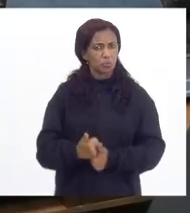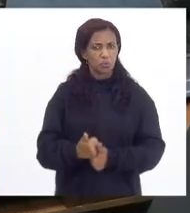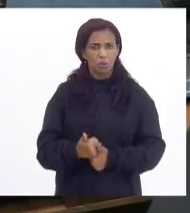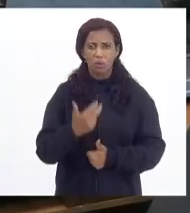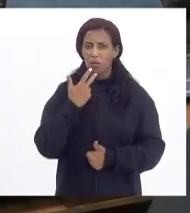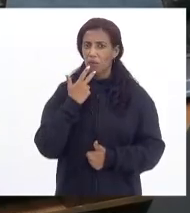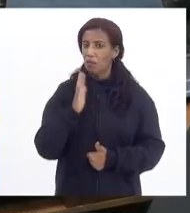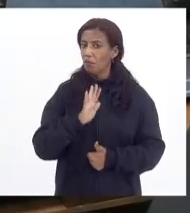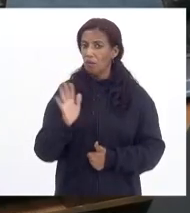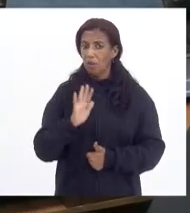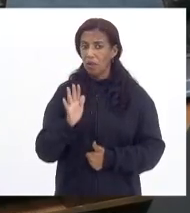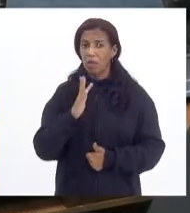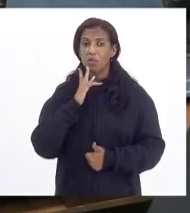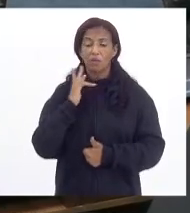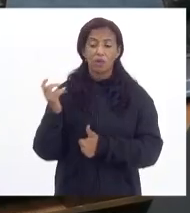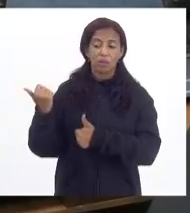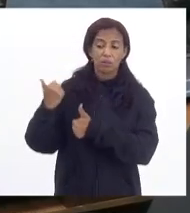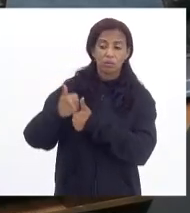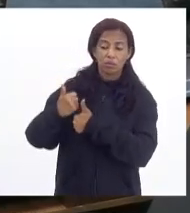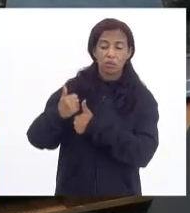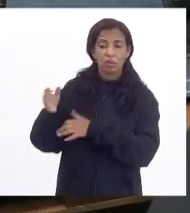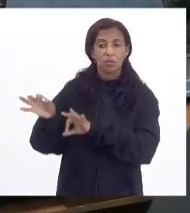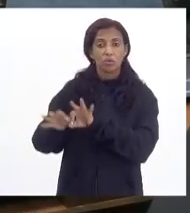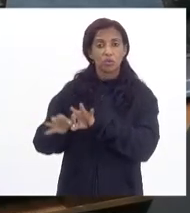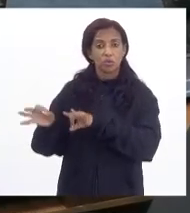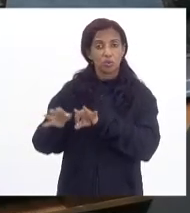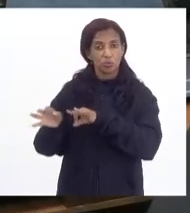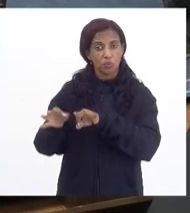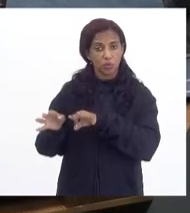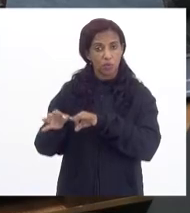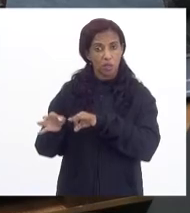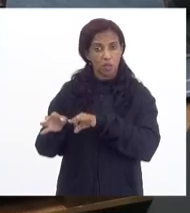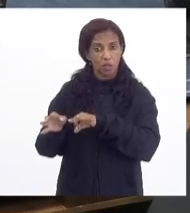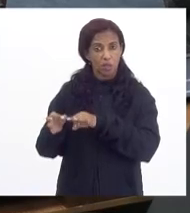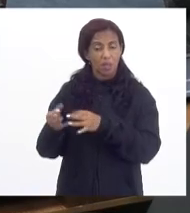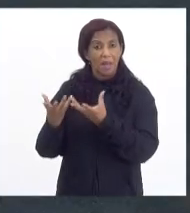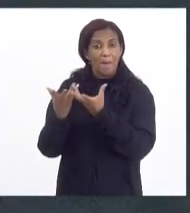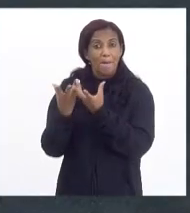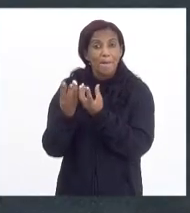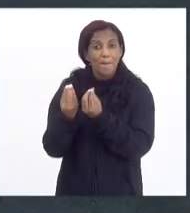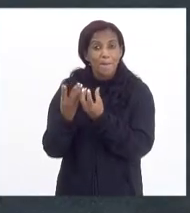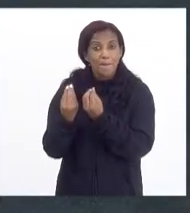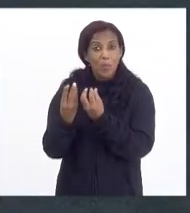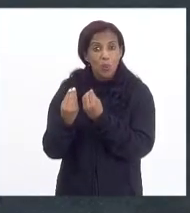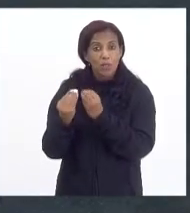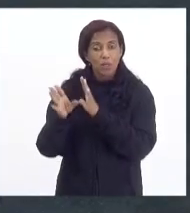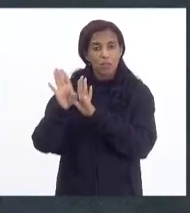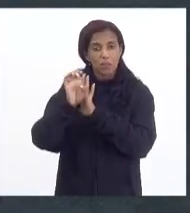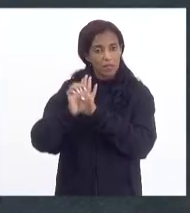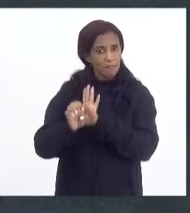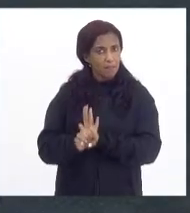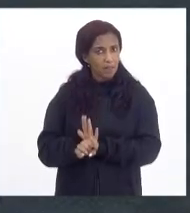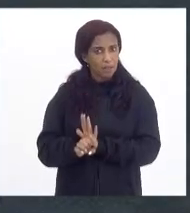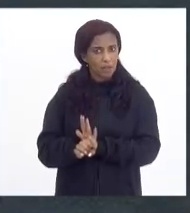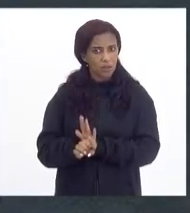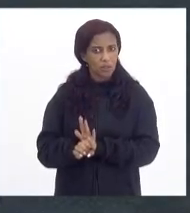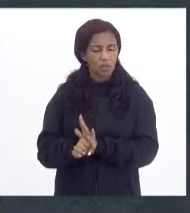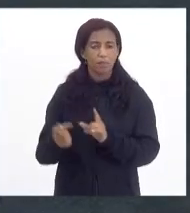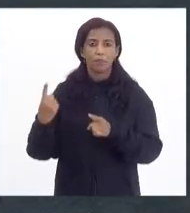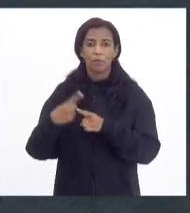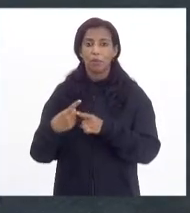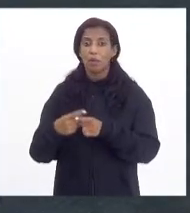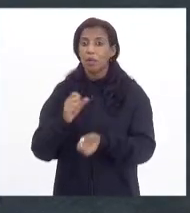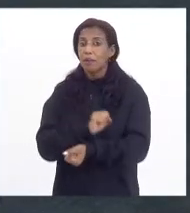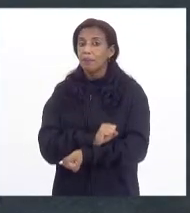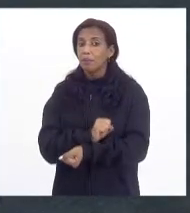Falei nos substitutivos de projetos que recebem muitas emendas. Por quê? É